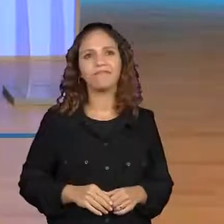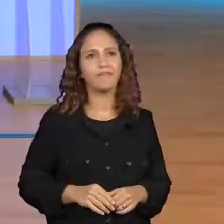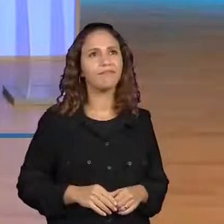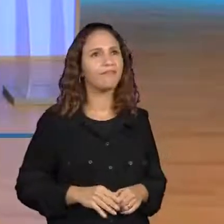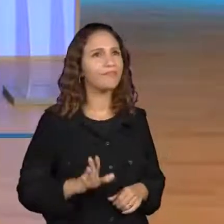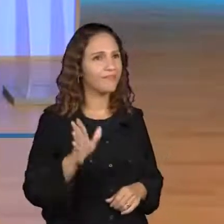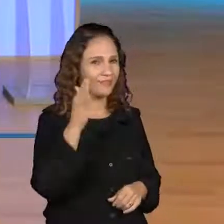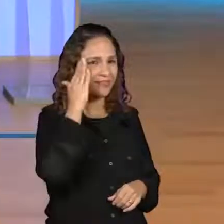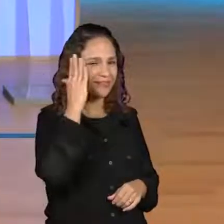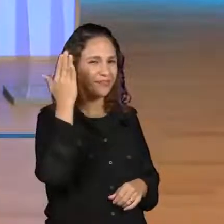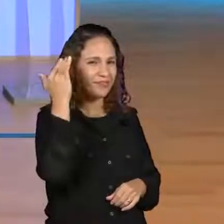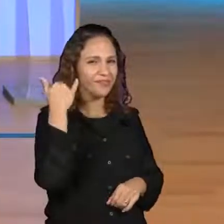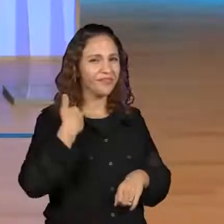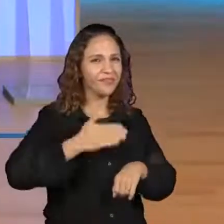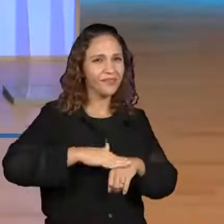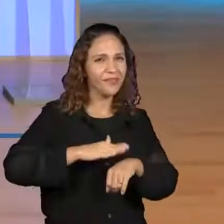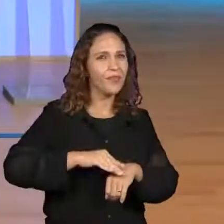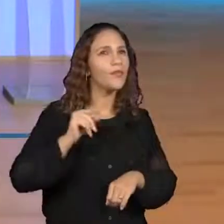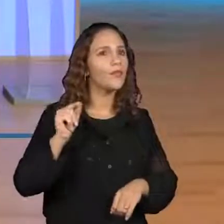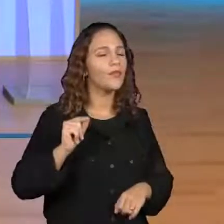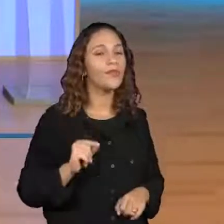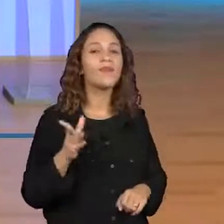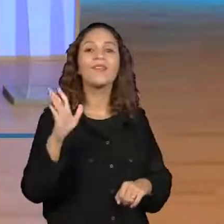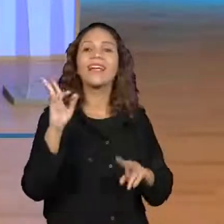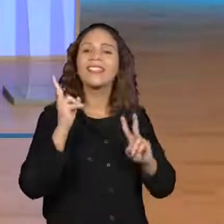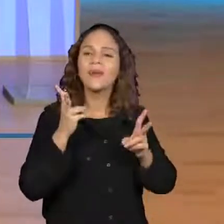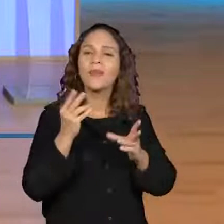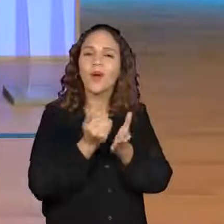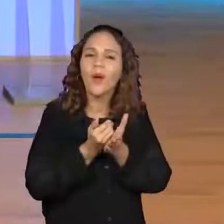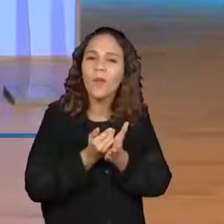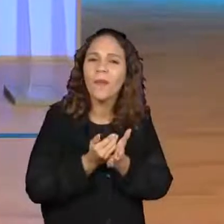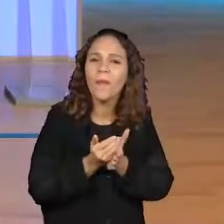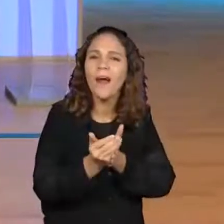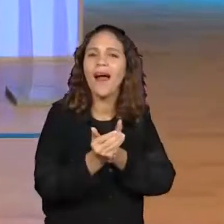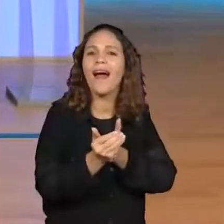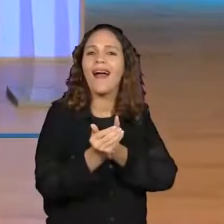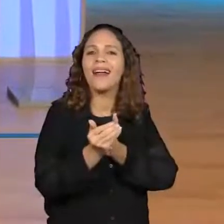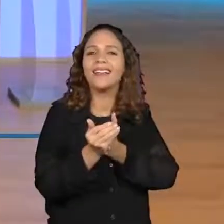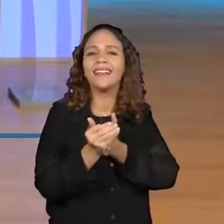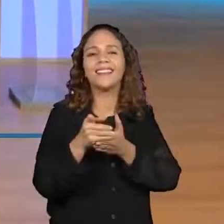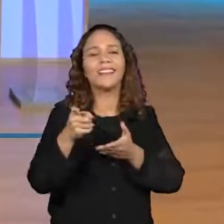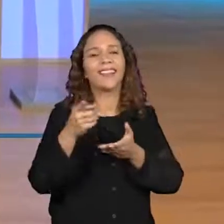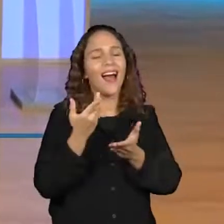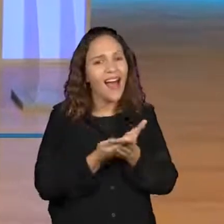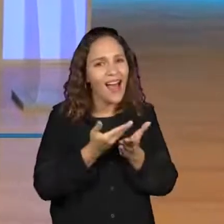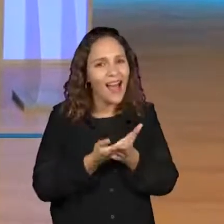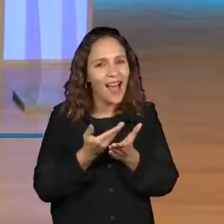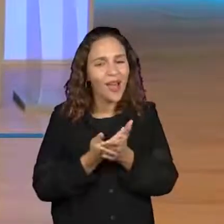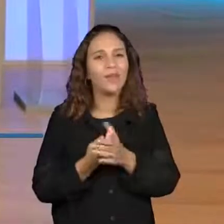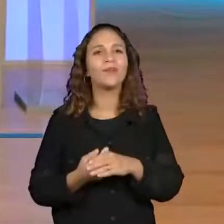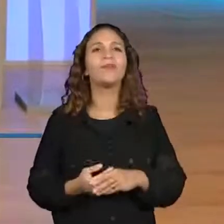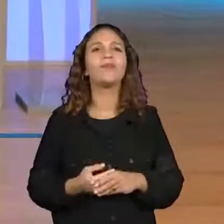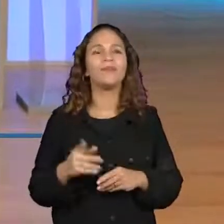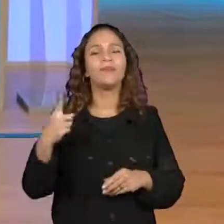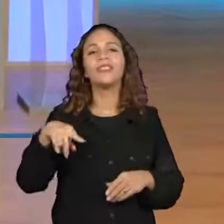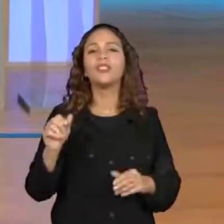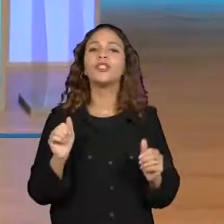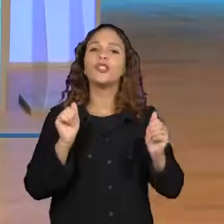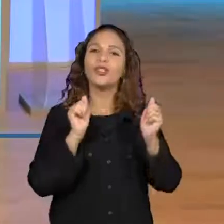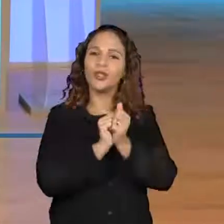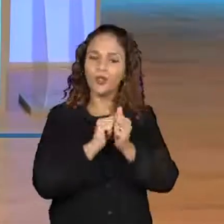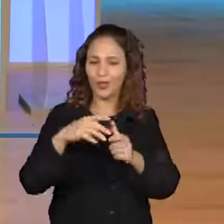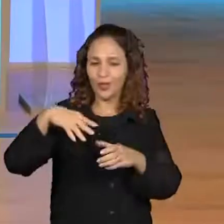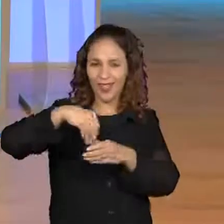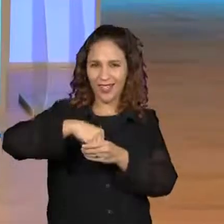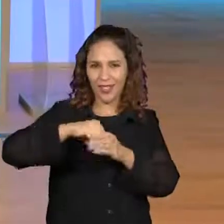Sabe o que nós costumávamos fazer no início do ano, Pro? Geralmente, nós fazíamos, assim, um trajeto na própria